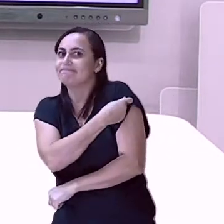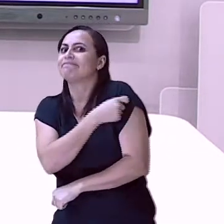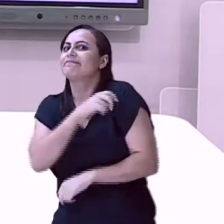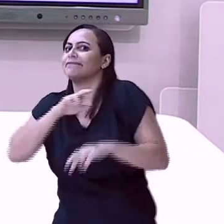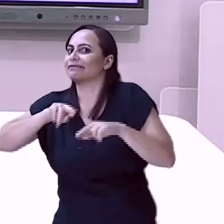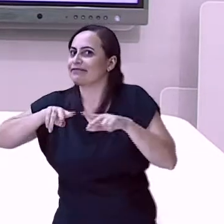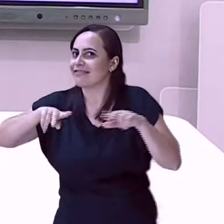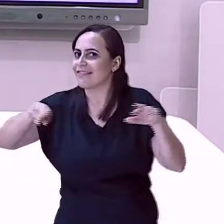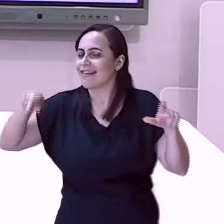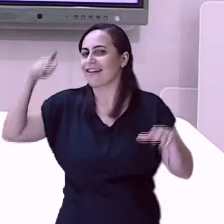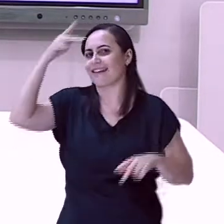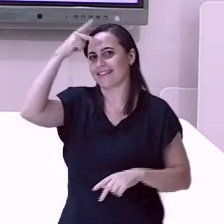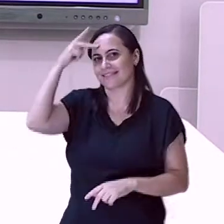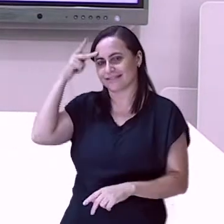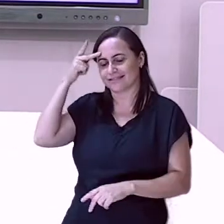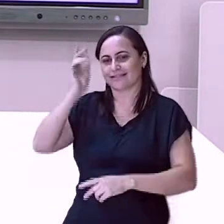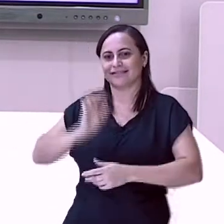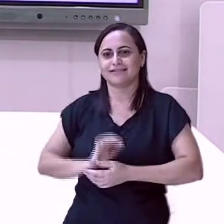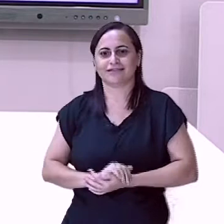gente.